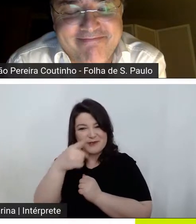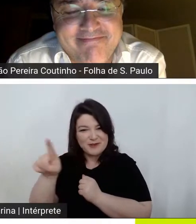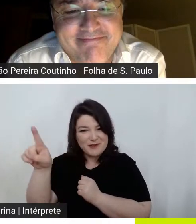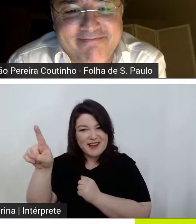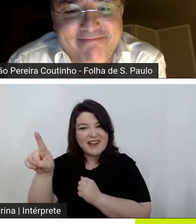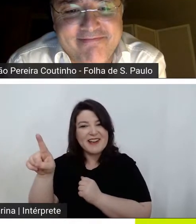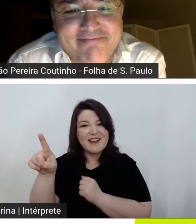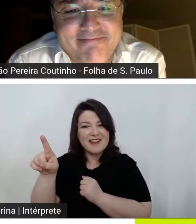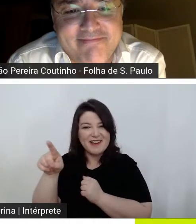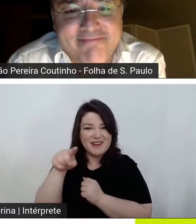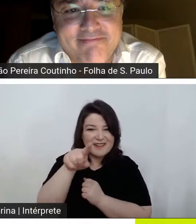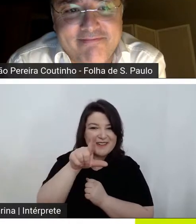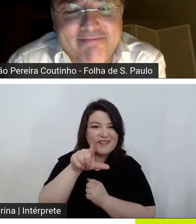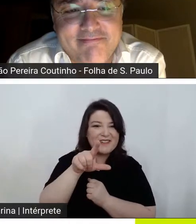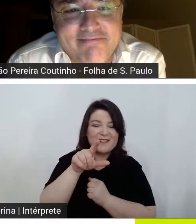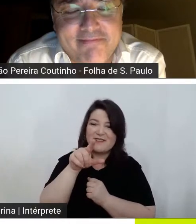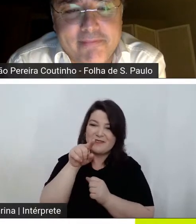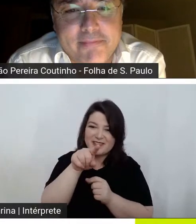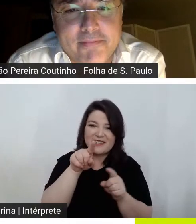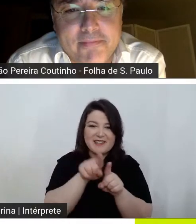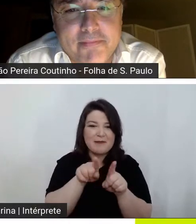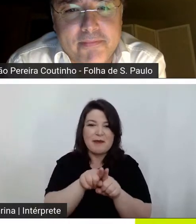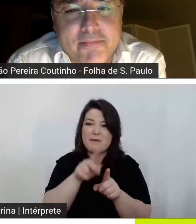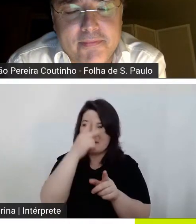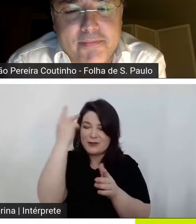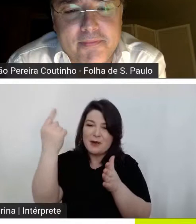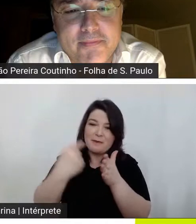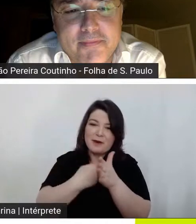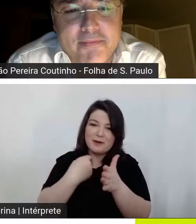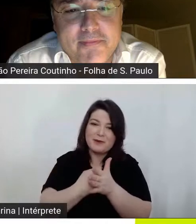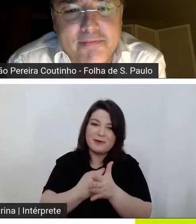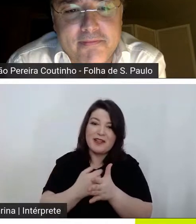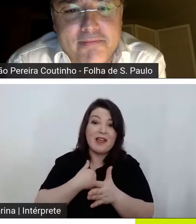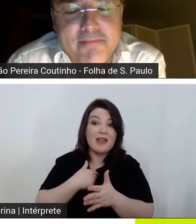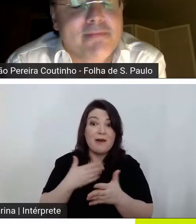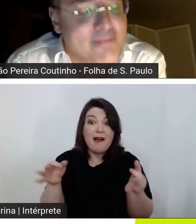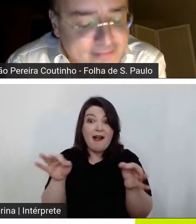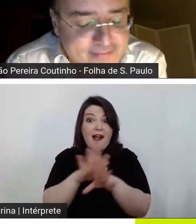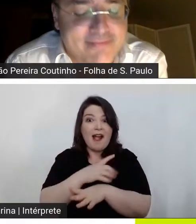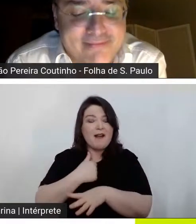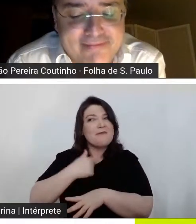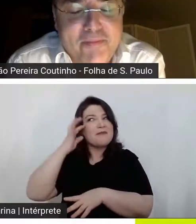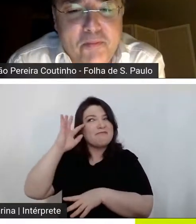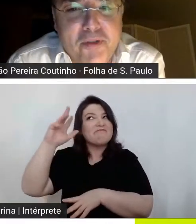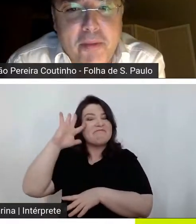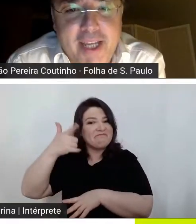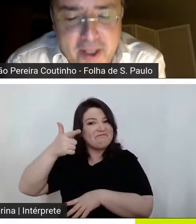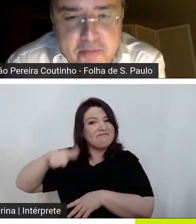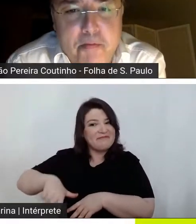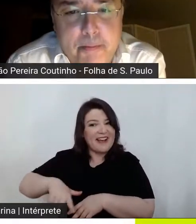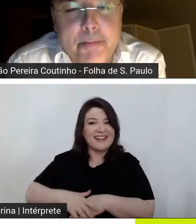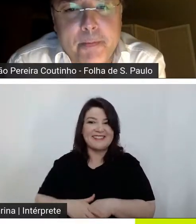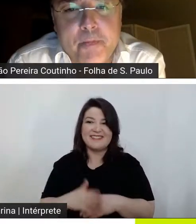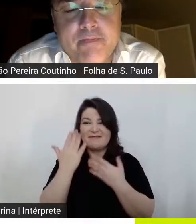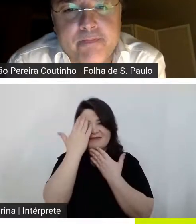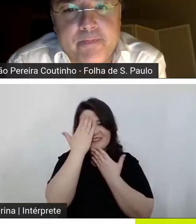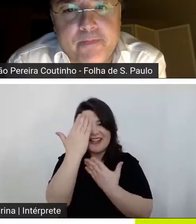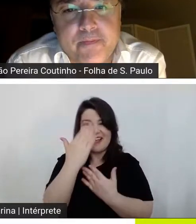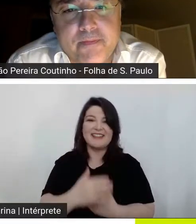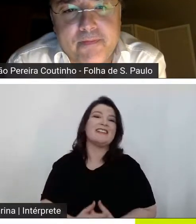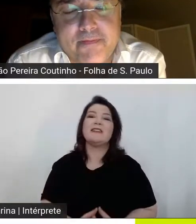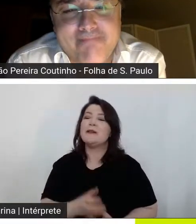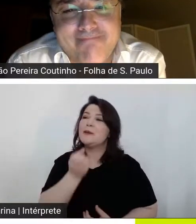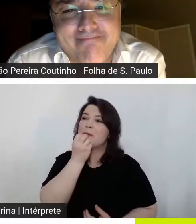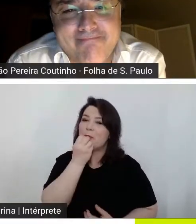que perguntaram eu saio refletindo mais que bom muito obrigado boa